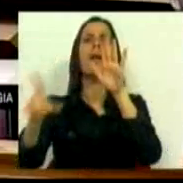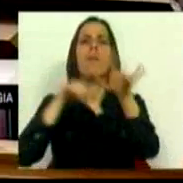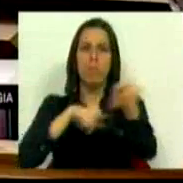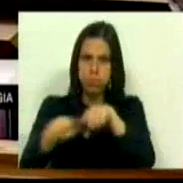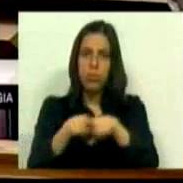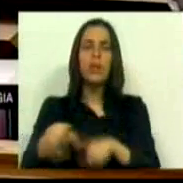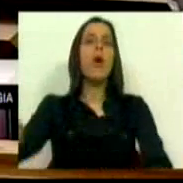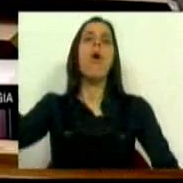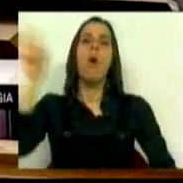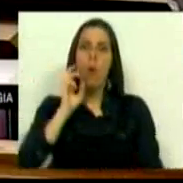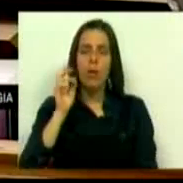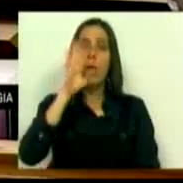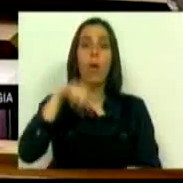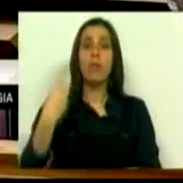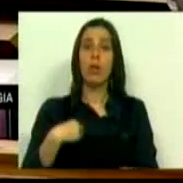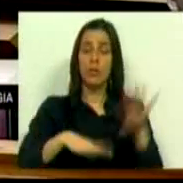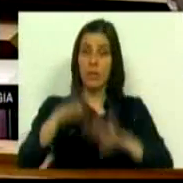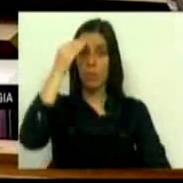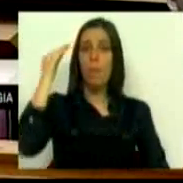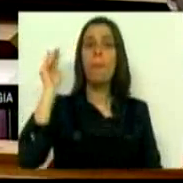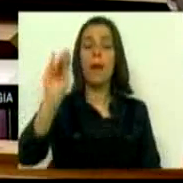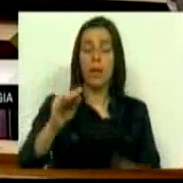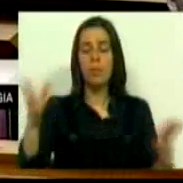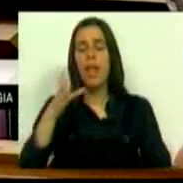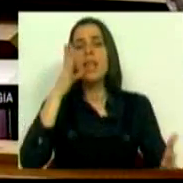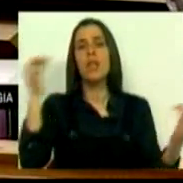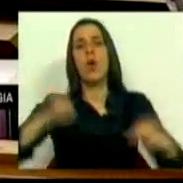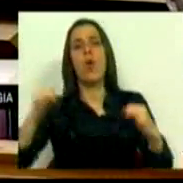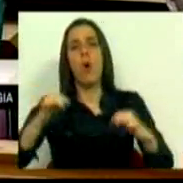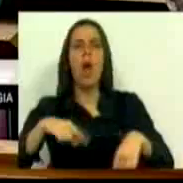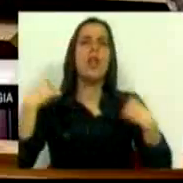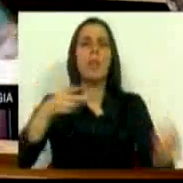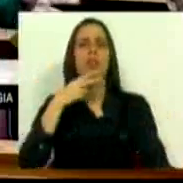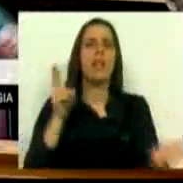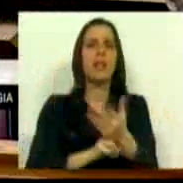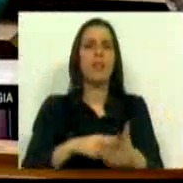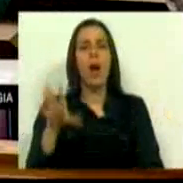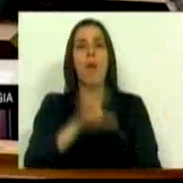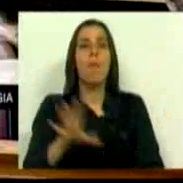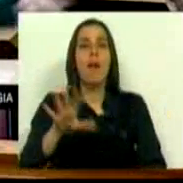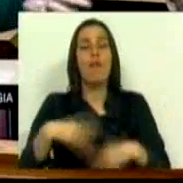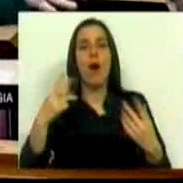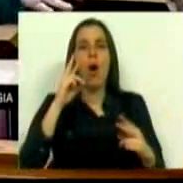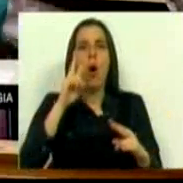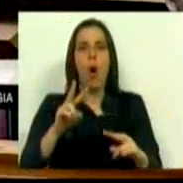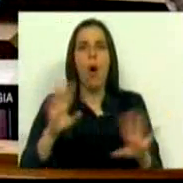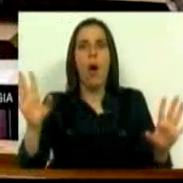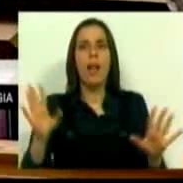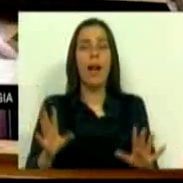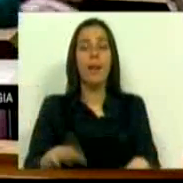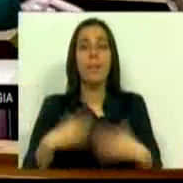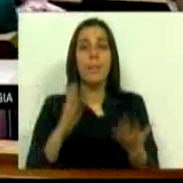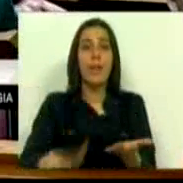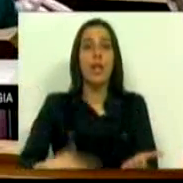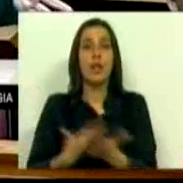e ouçam quando nós fazemos recomendações que até dizem que concordam com elas, mas por uma forma de olhar obtusamente para